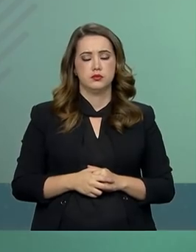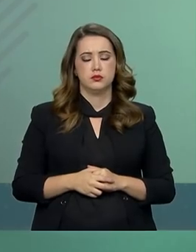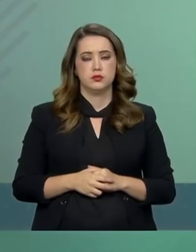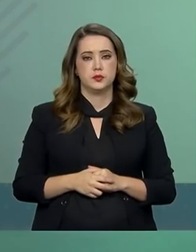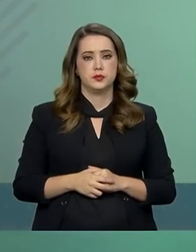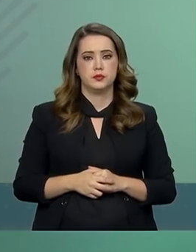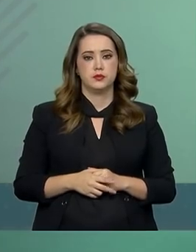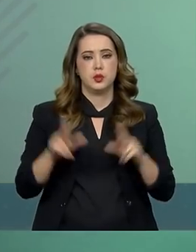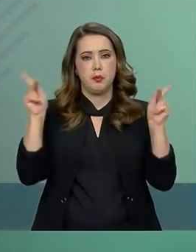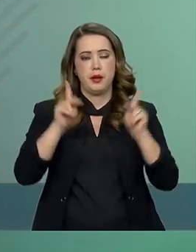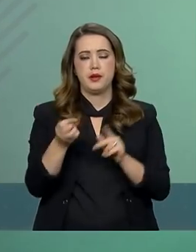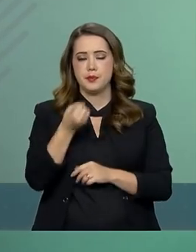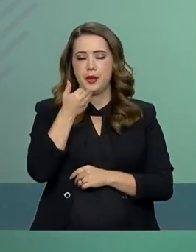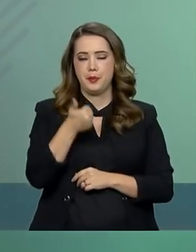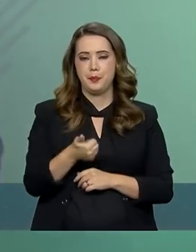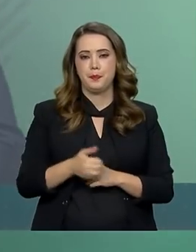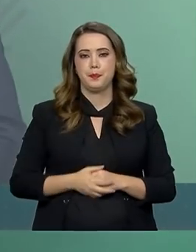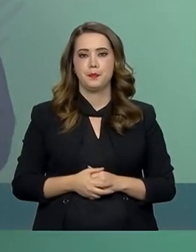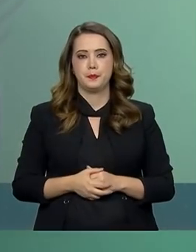Paz e bem.